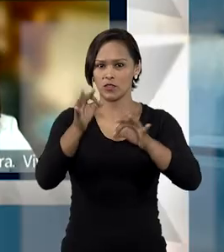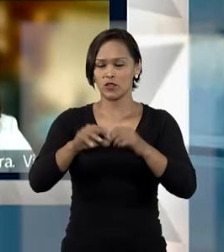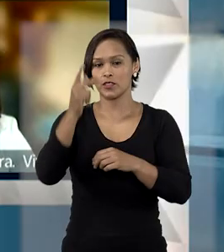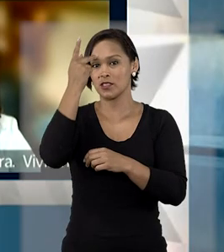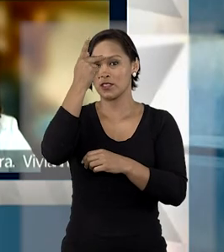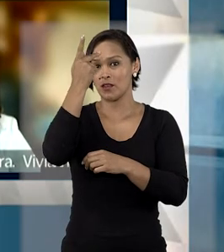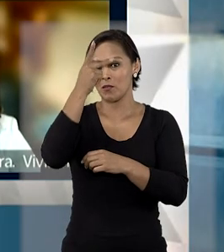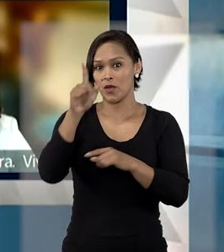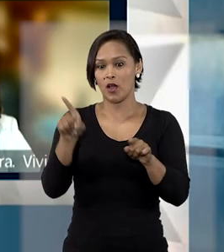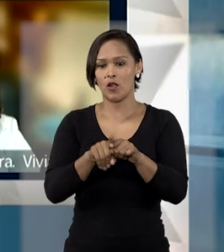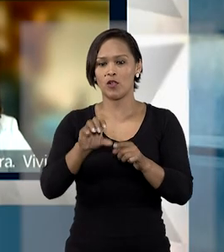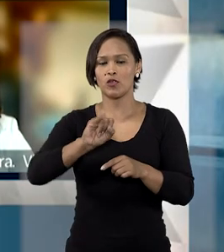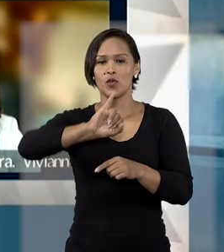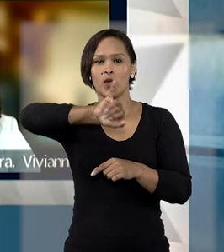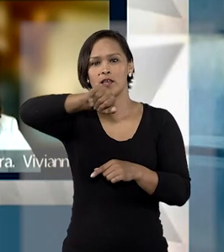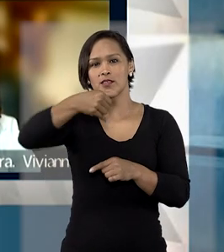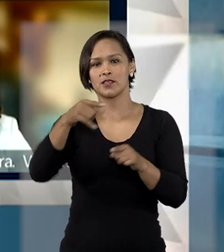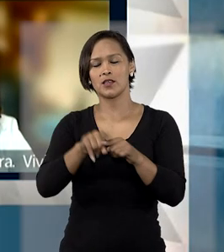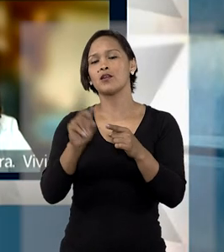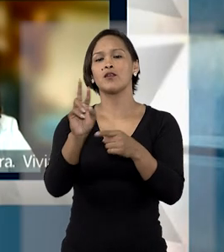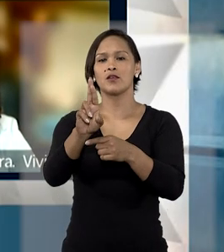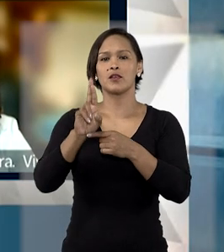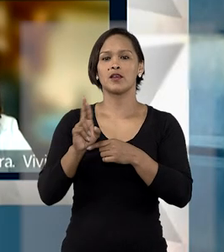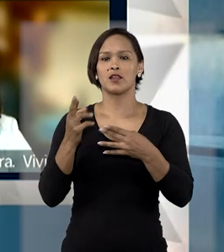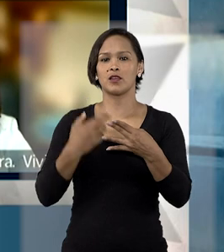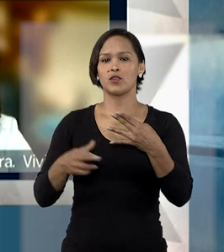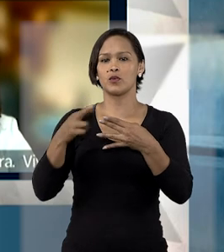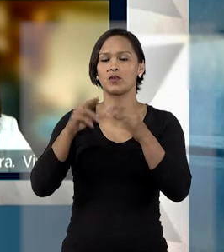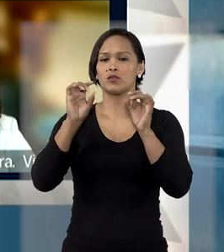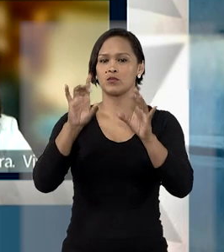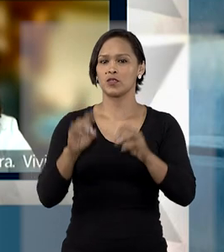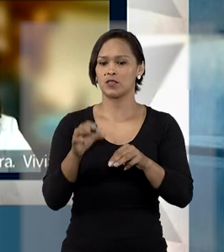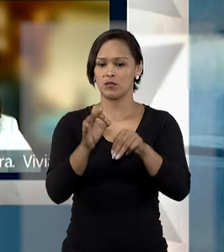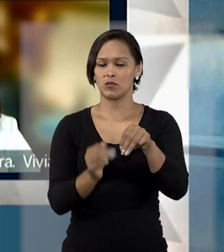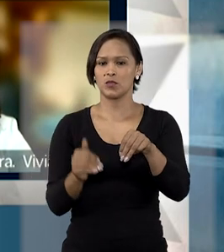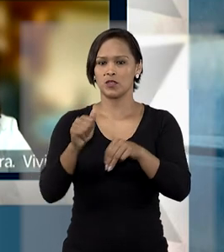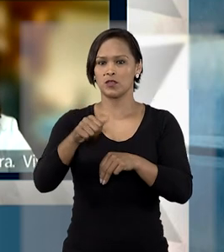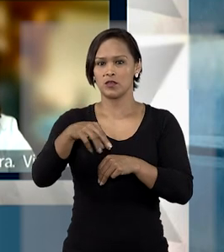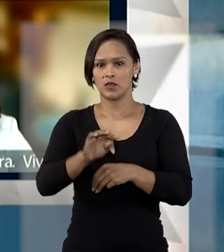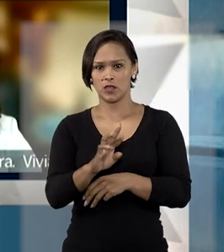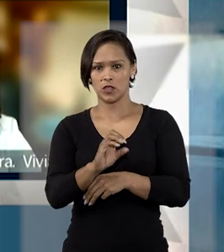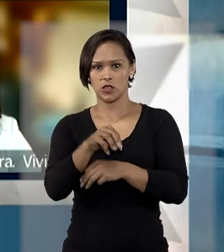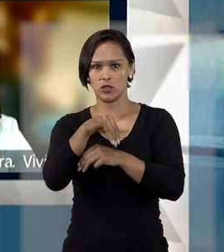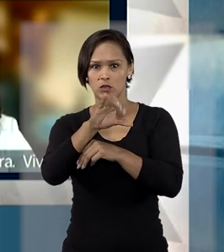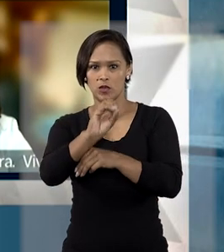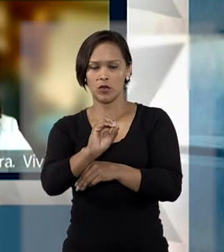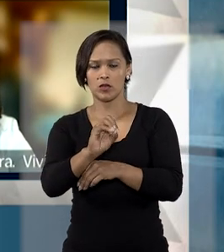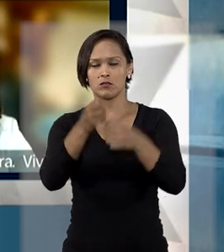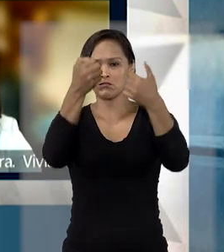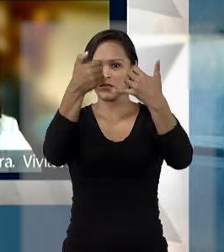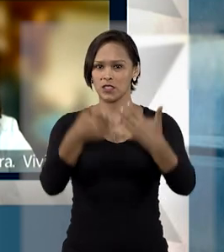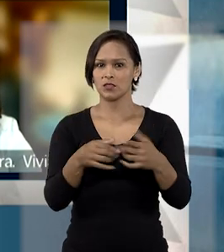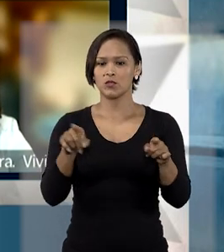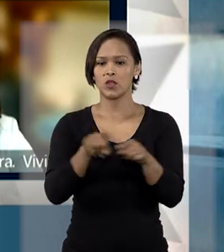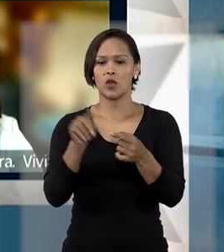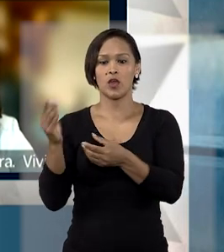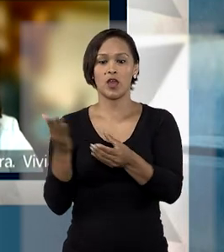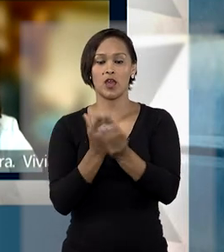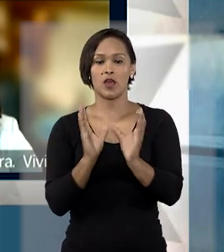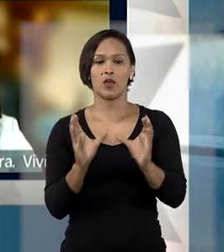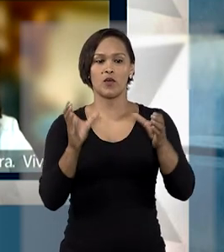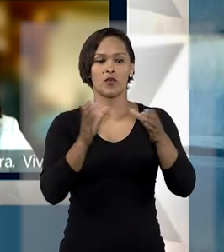No STJ, o relator do Recurso Especial, ministro Antônio Carlos Ferreira, explicou que a ação coletiva